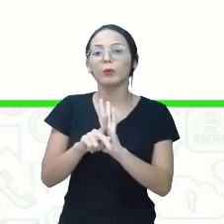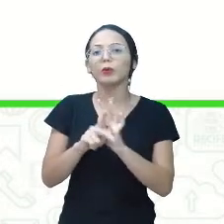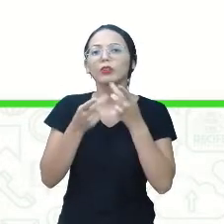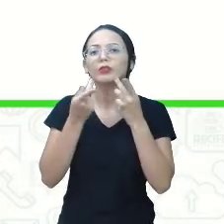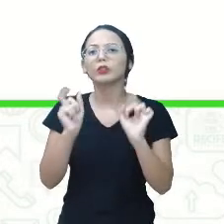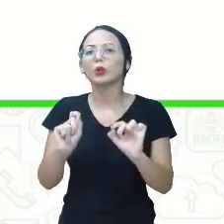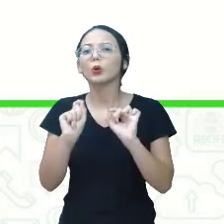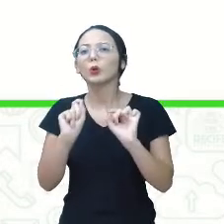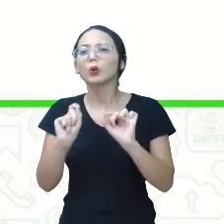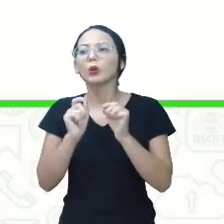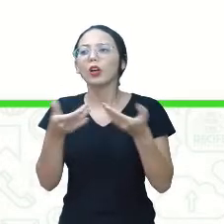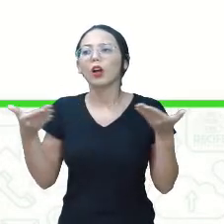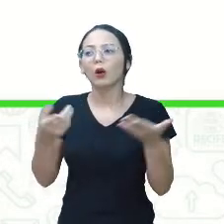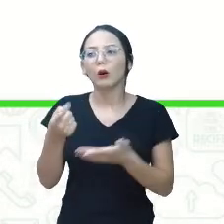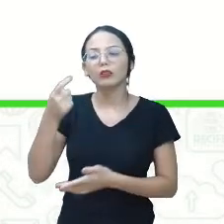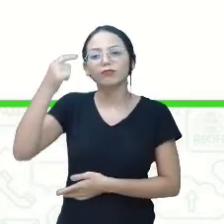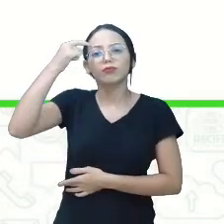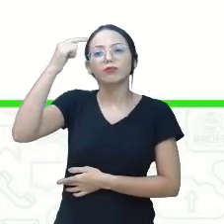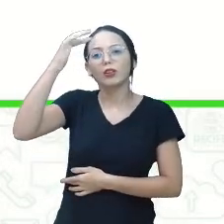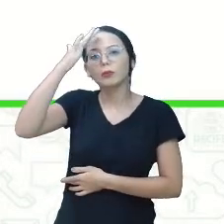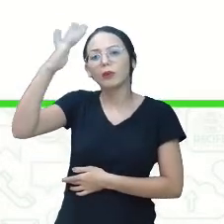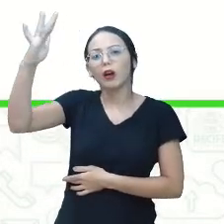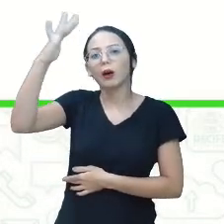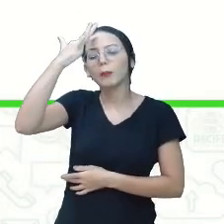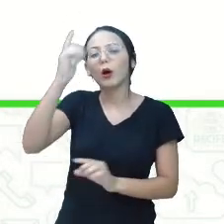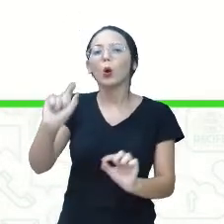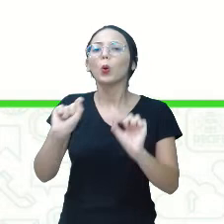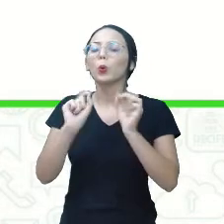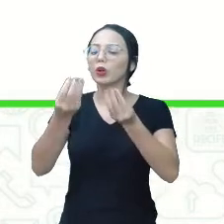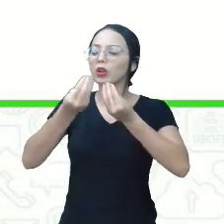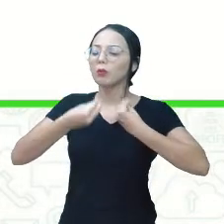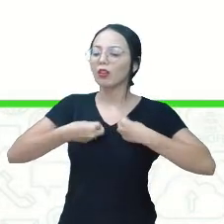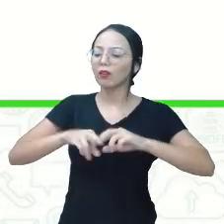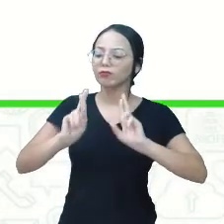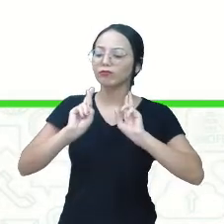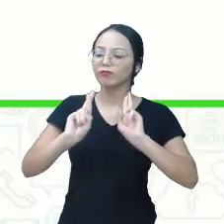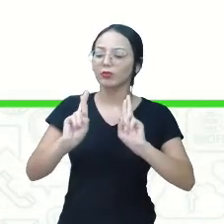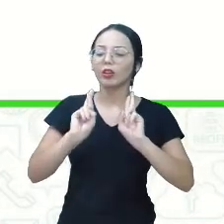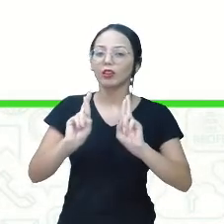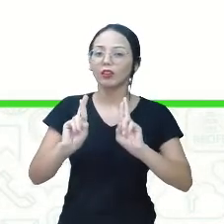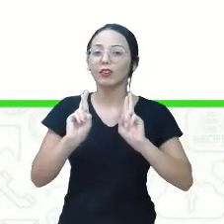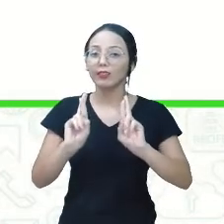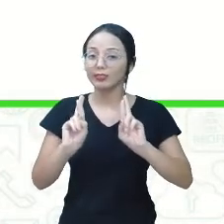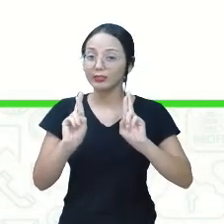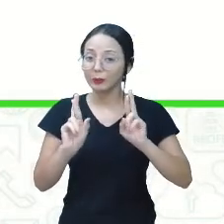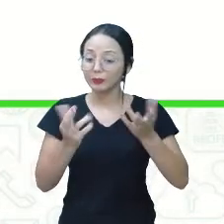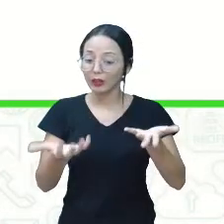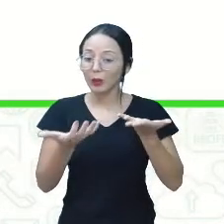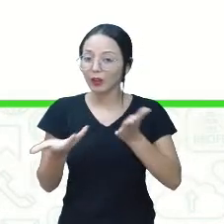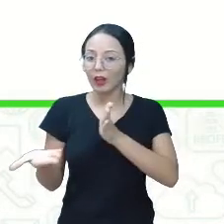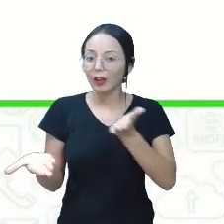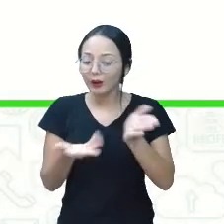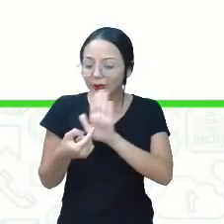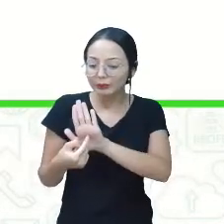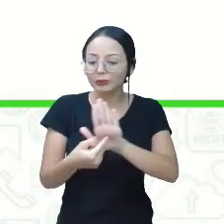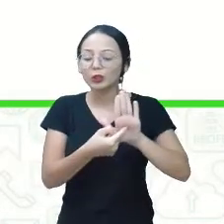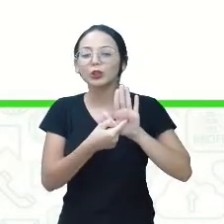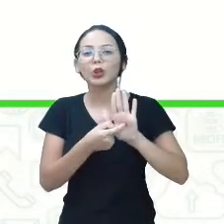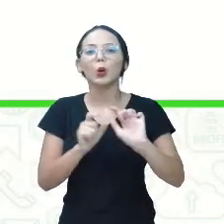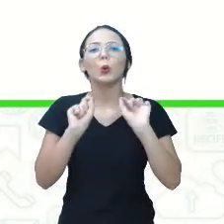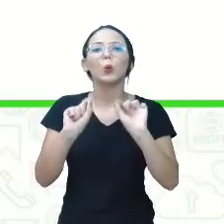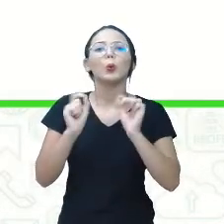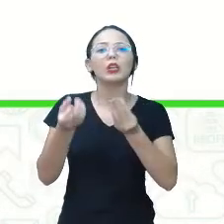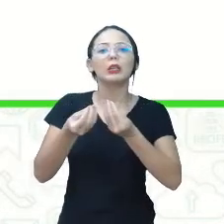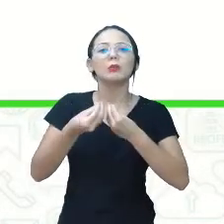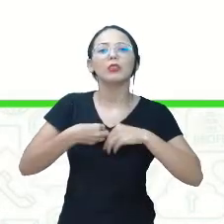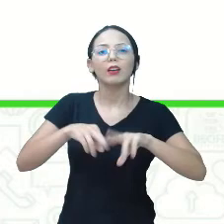Traga à sua memória o que pode dar esperança. Quero trazer à memória o que pode me